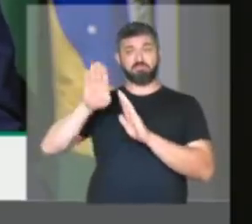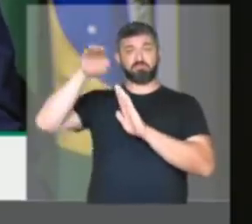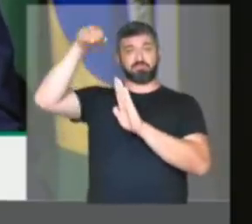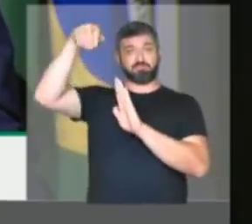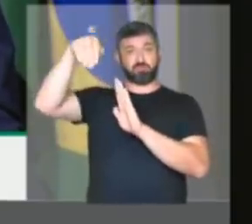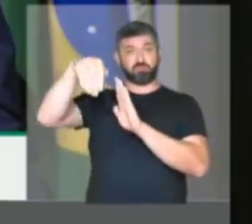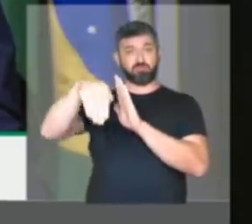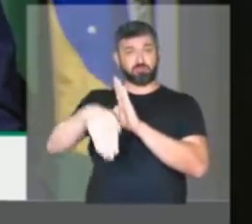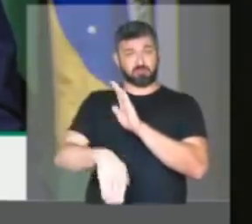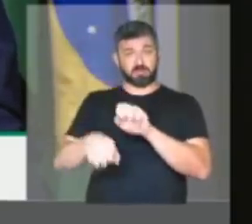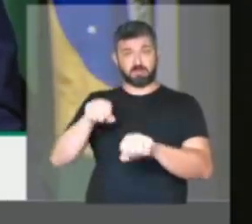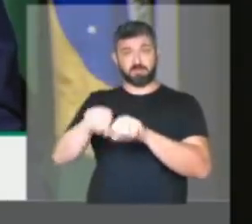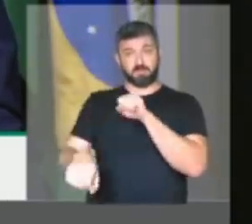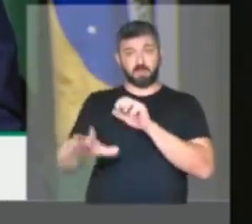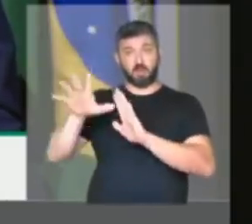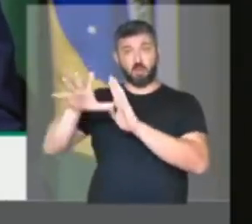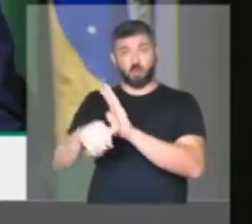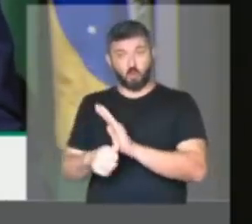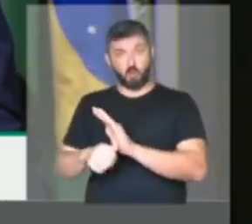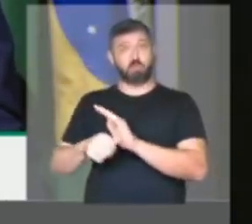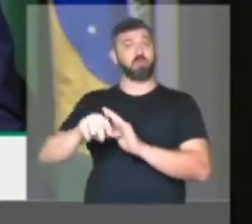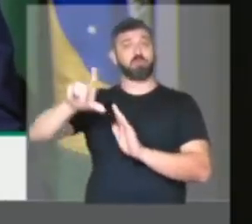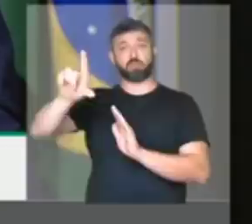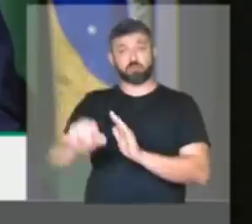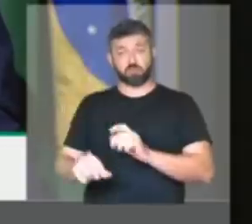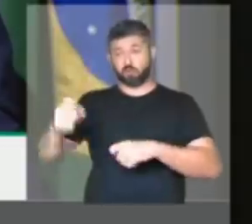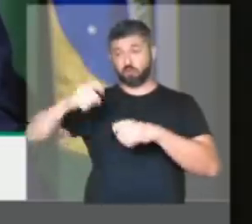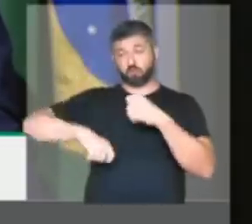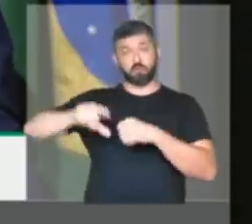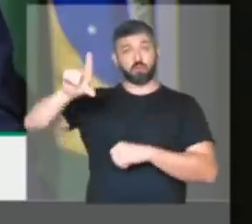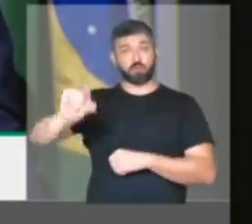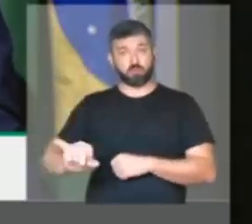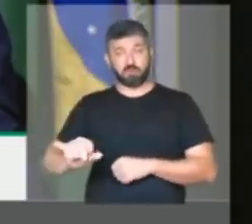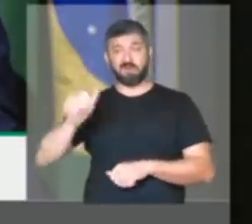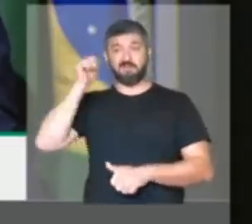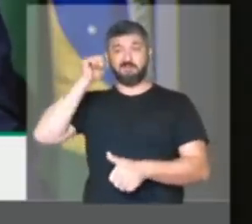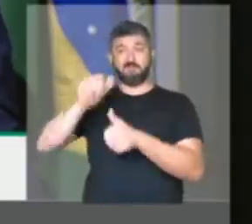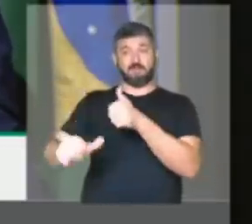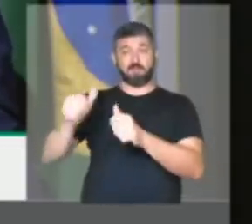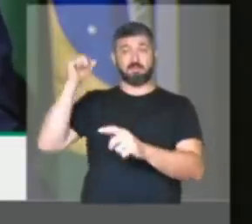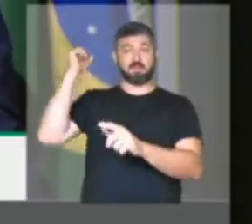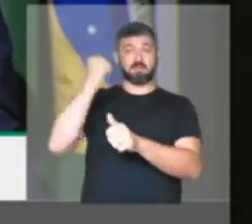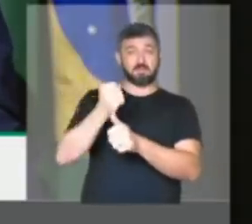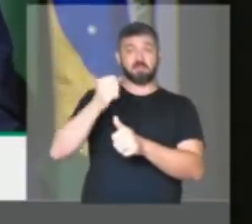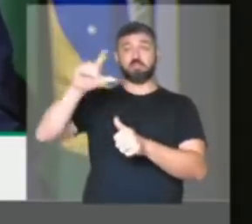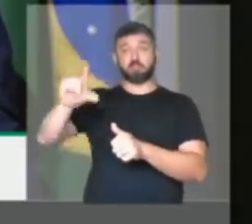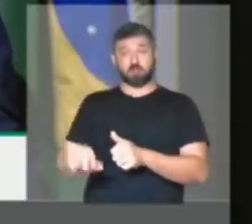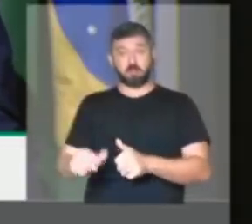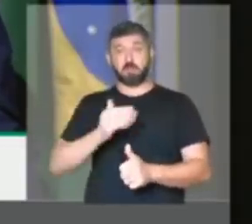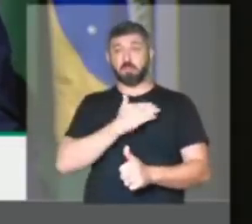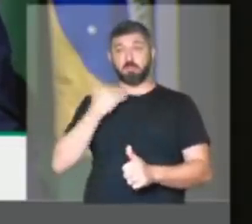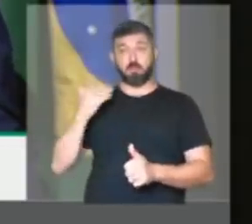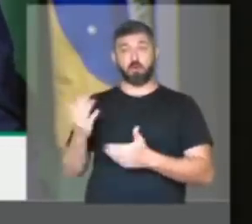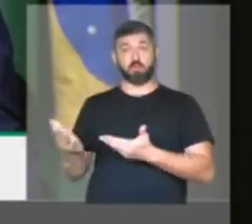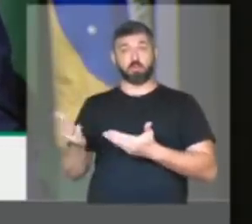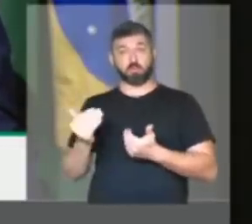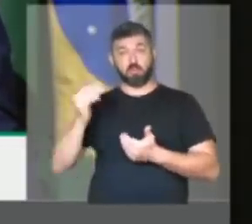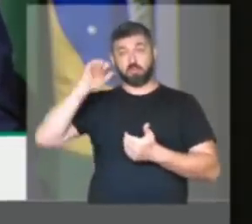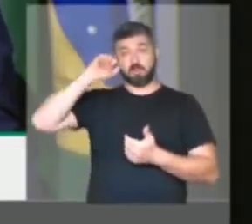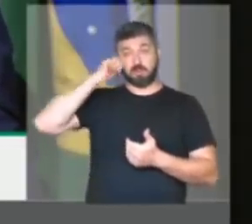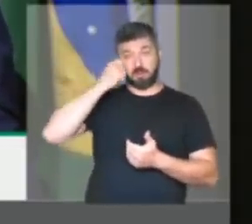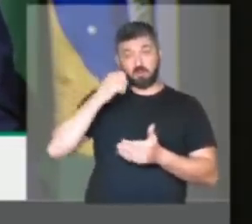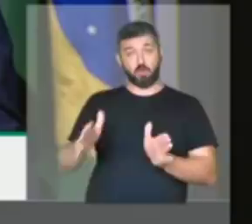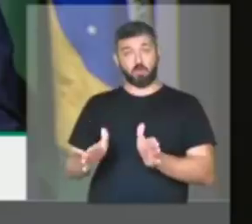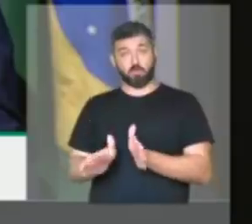homicídios, a diminuição dos latrocínios, a diminuição dos estupros, a diminuição dos feminicídios, a diminuição de mortes de jovens, de